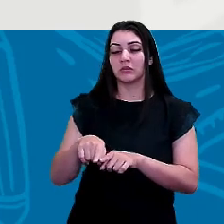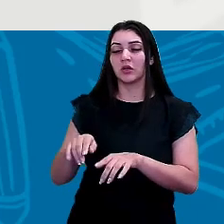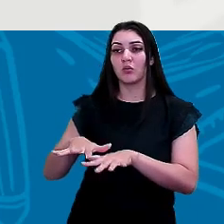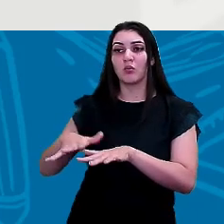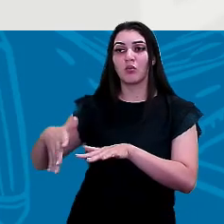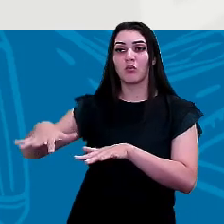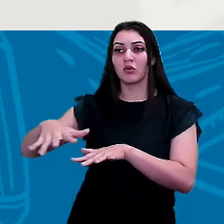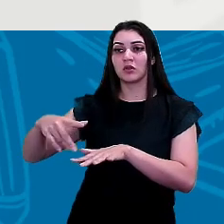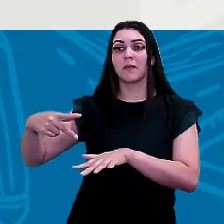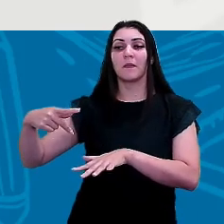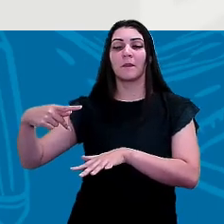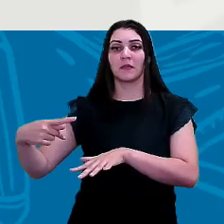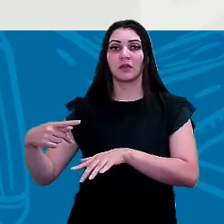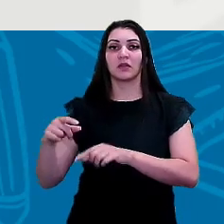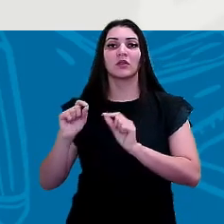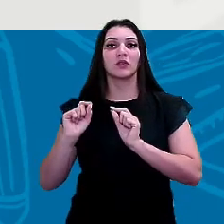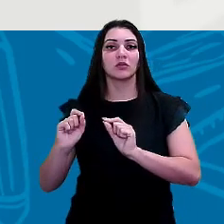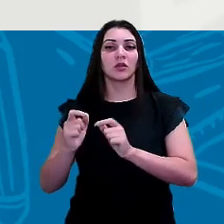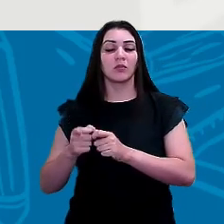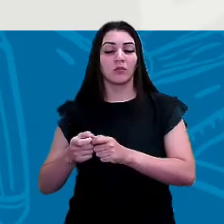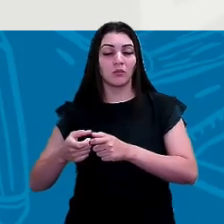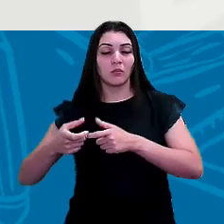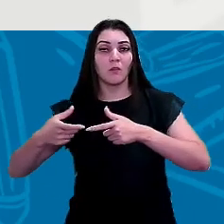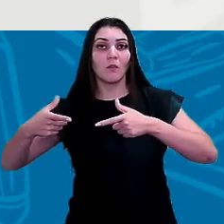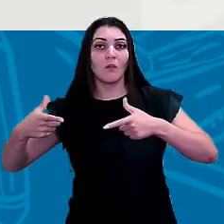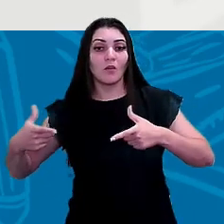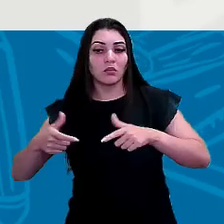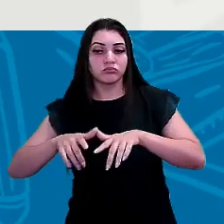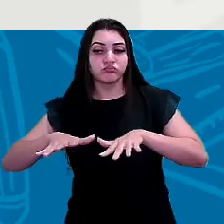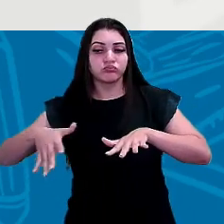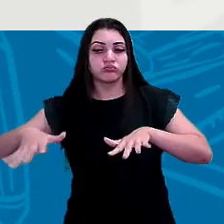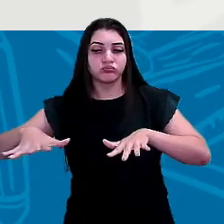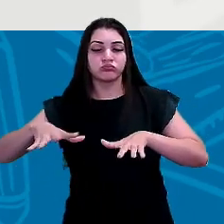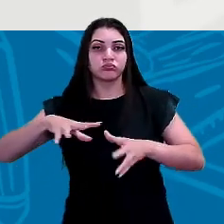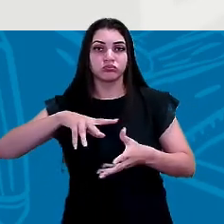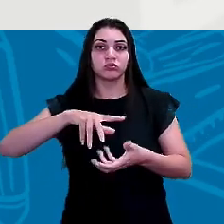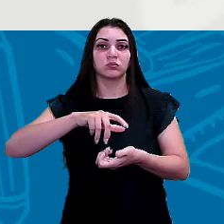Pacífico, que é o maior oceano do planeta.